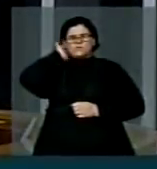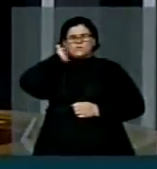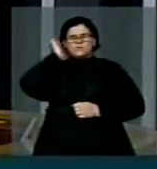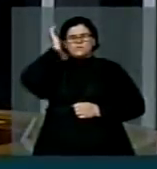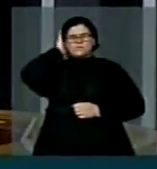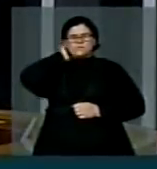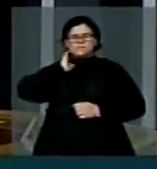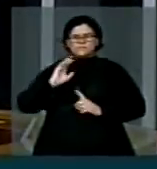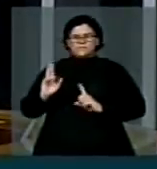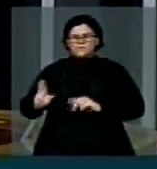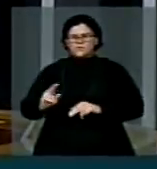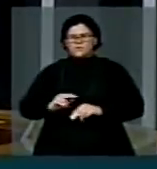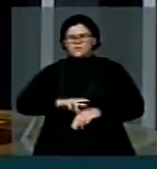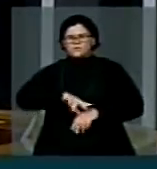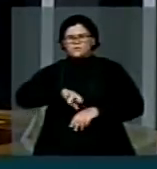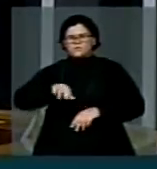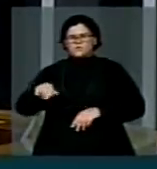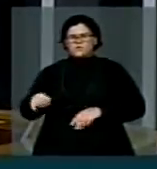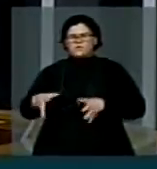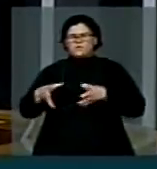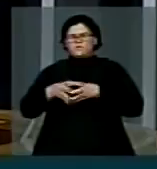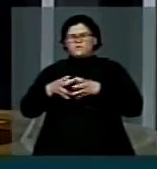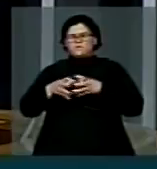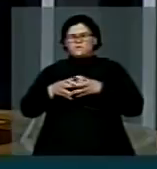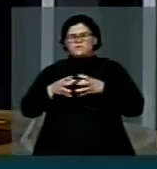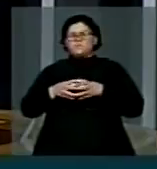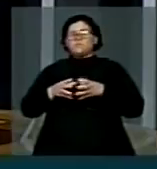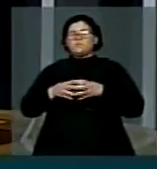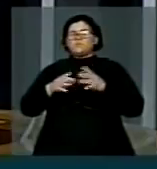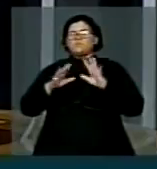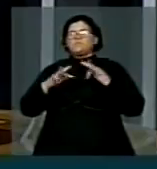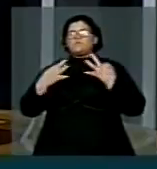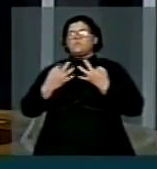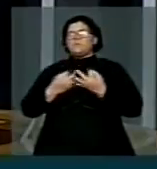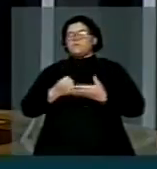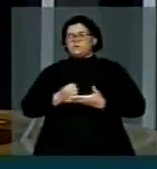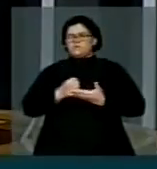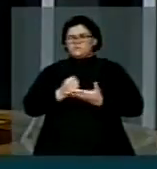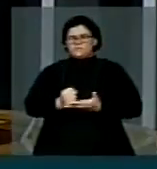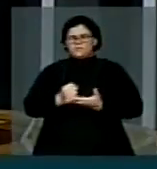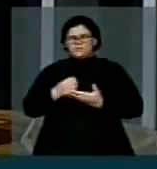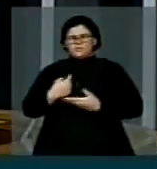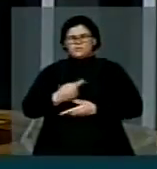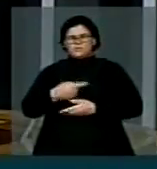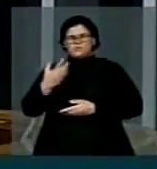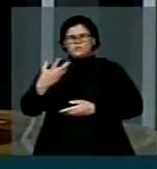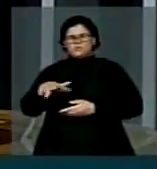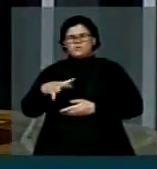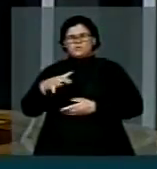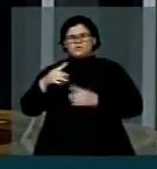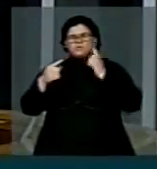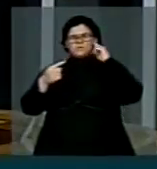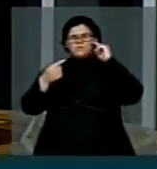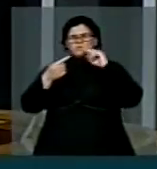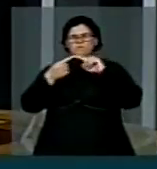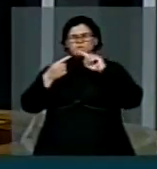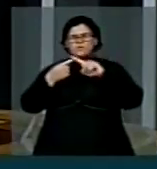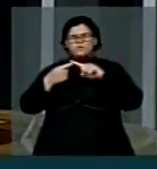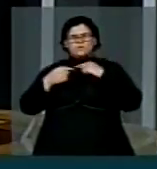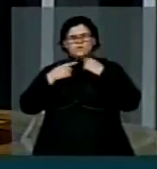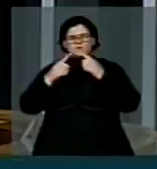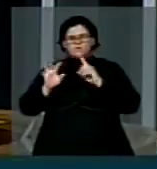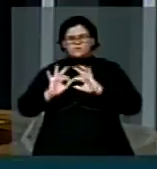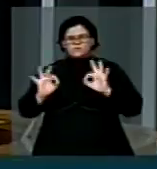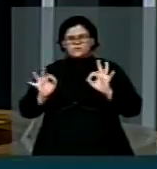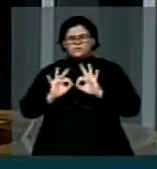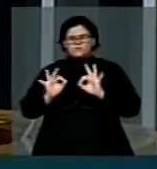que os milhares de movimentos e famílias vítimas de violência não queremos vingança contra quem tenha